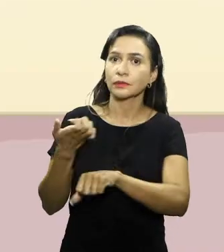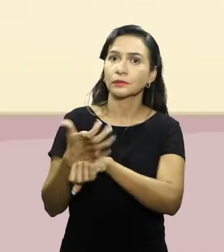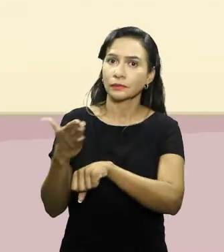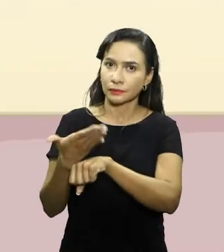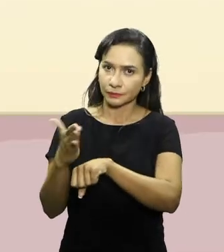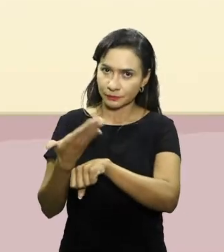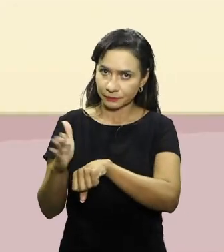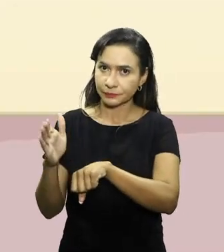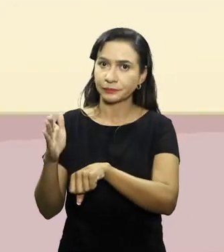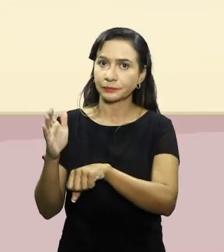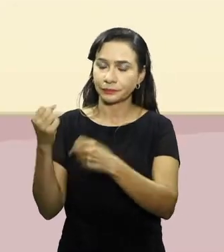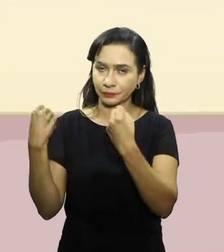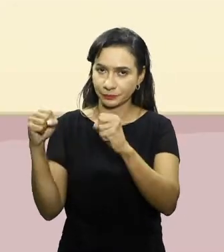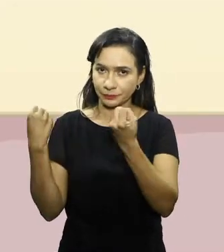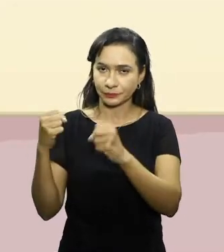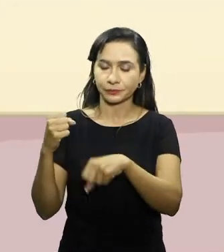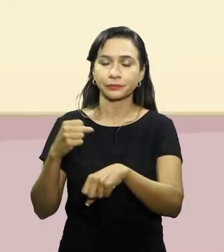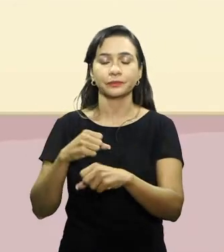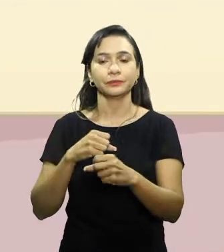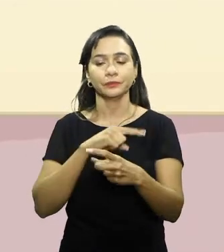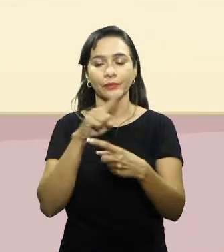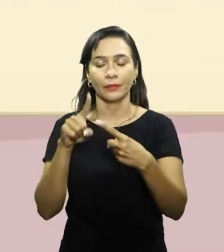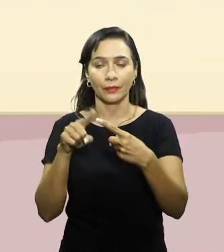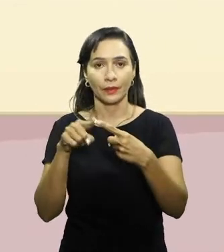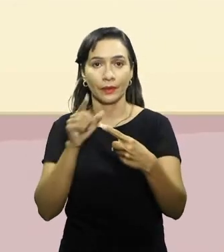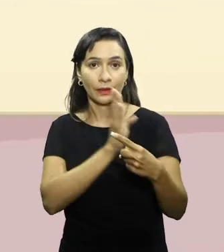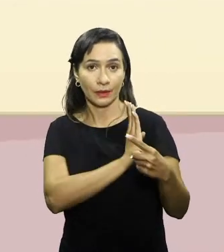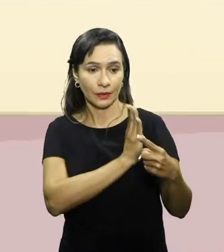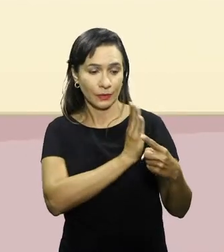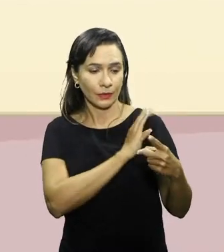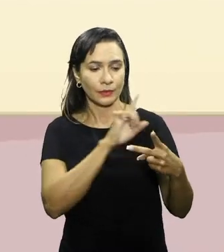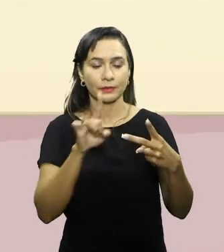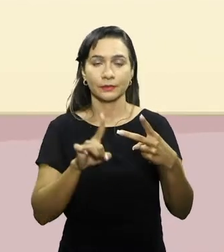frequência cardíaca e a percepção subjetiva de esforço.